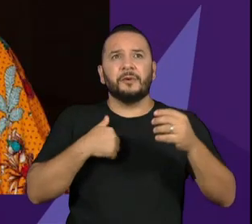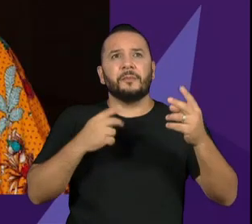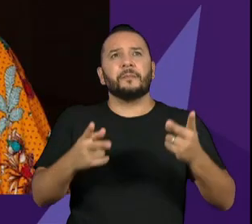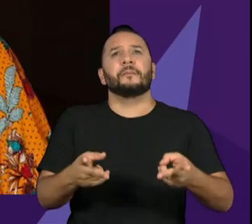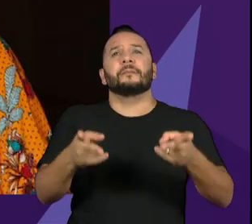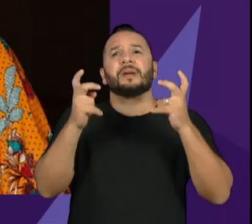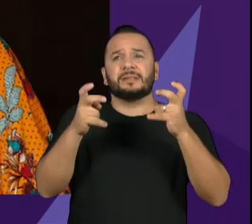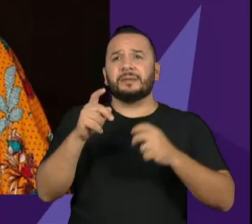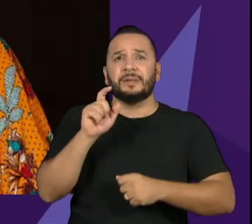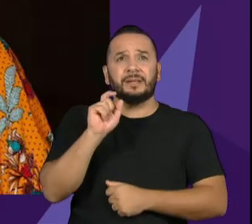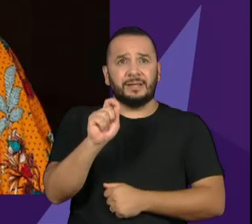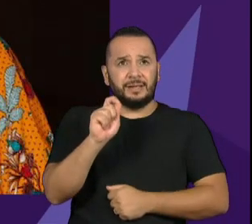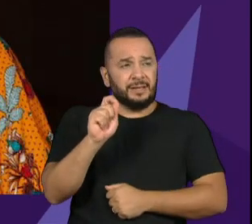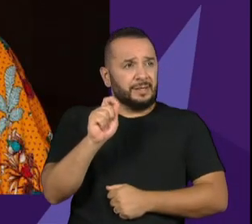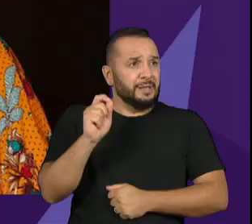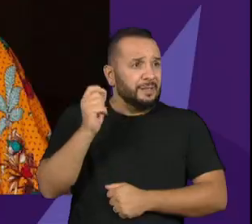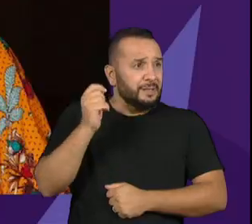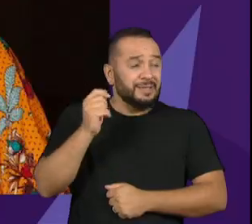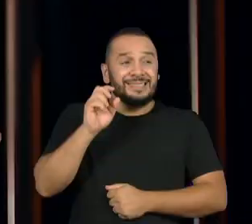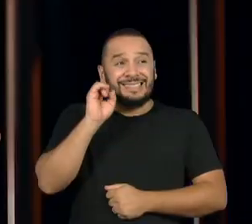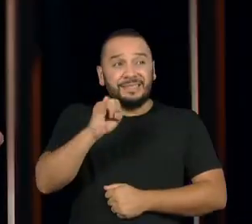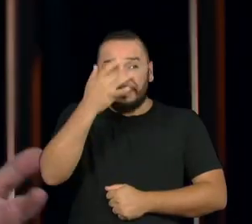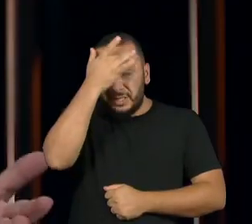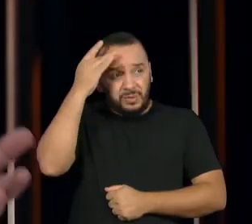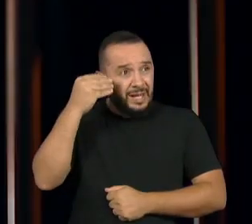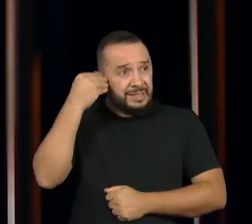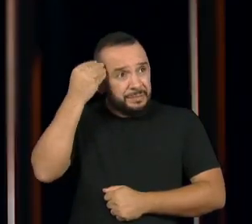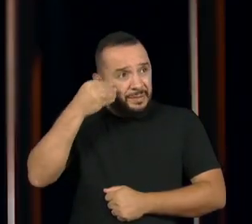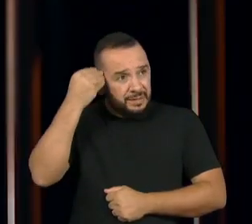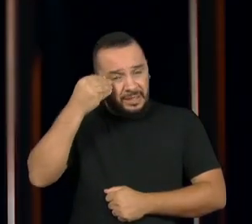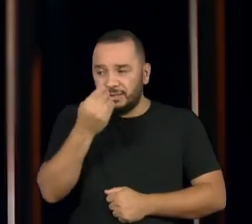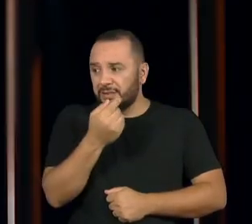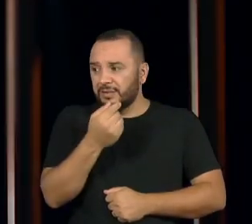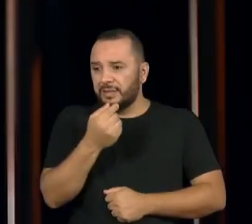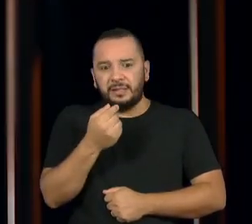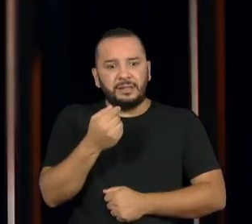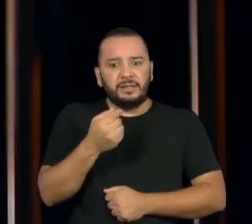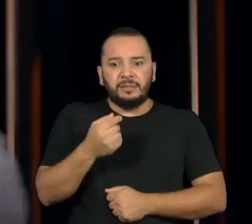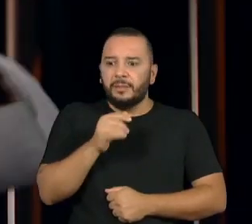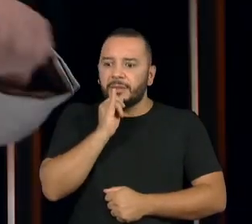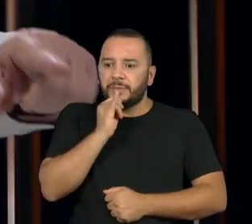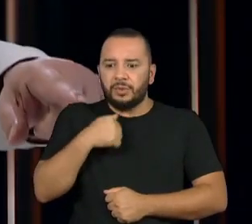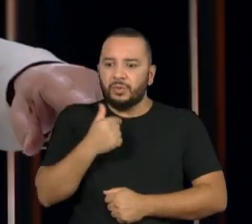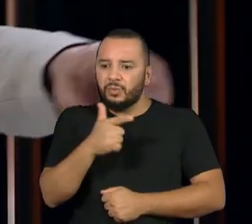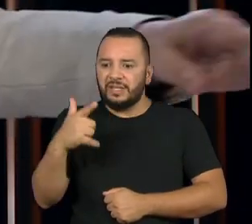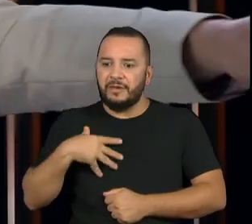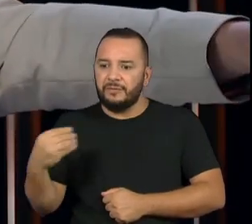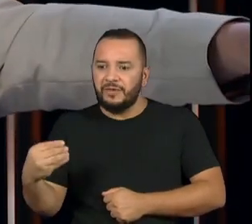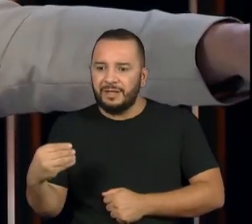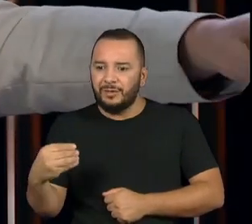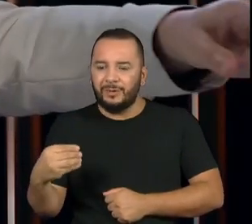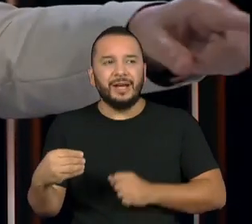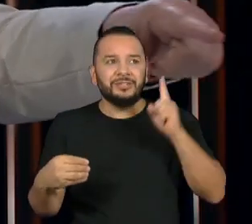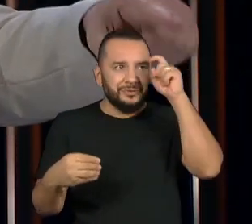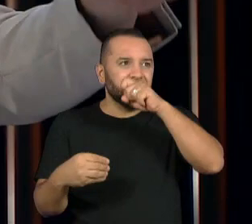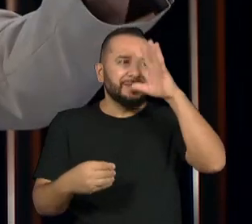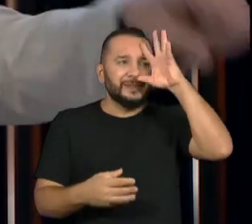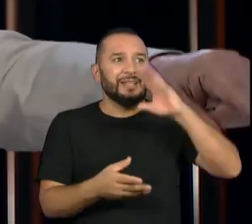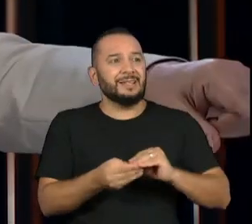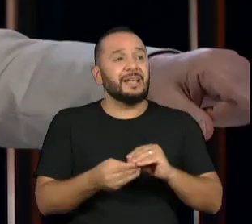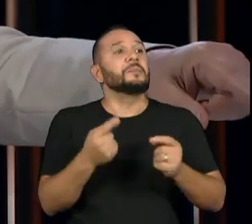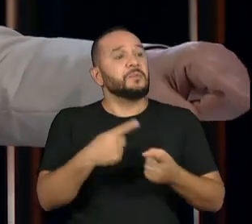quem não vive isso na pele, tem dificuldade de entender. Por que que o seu filho que sai na rua